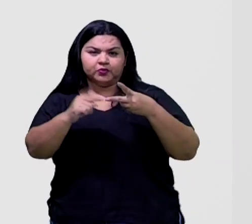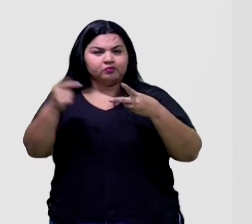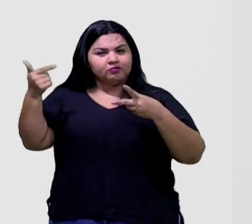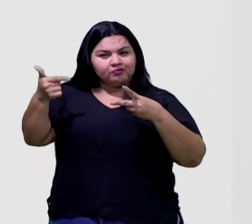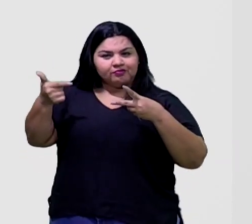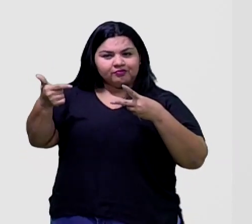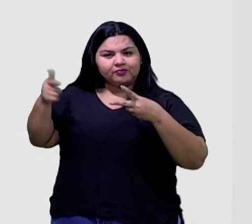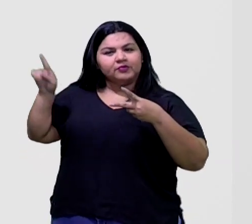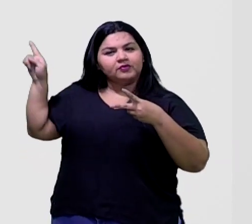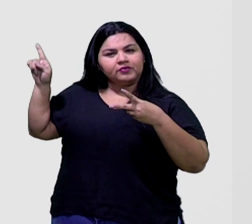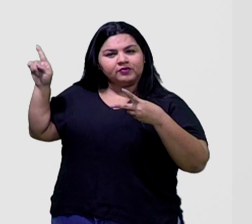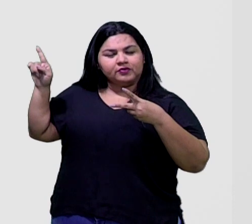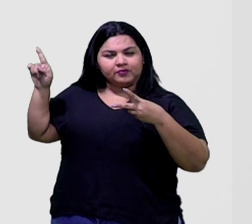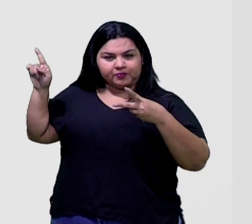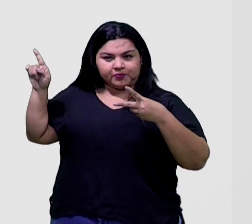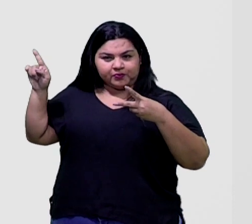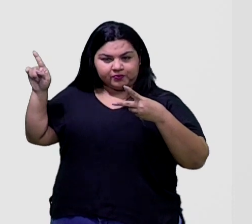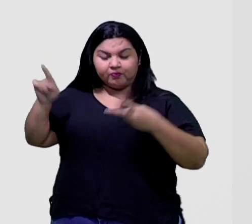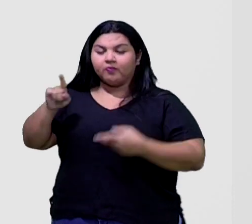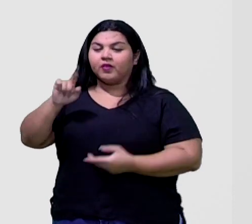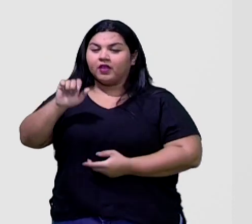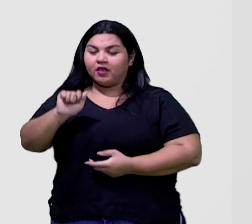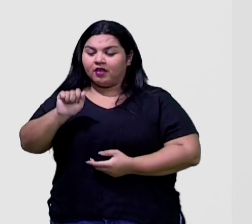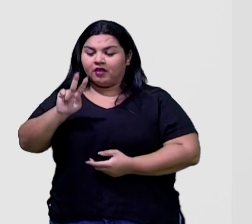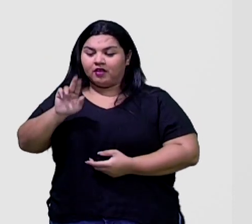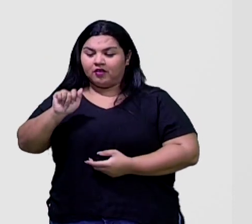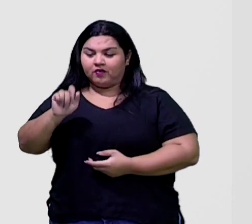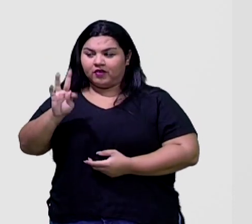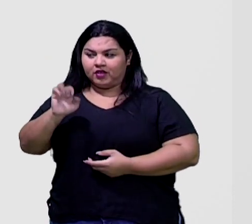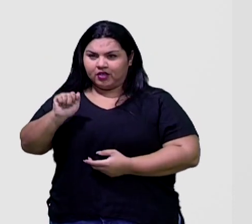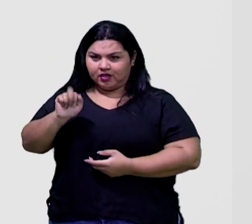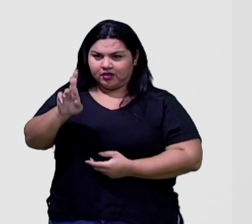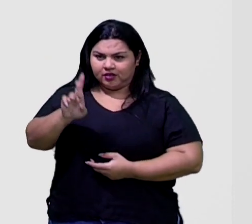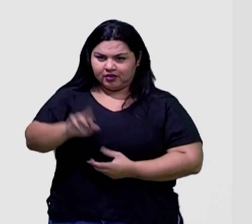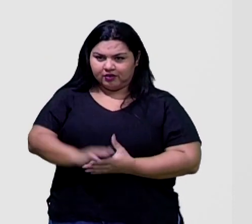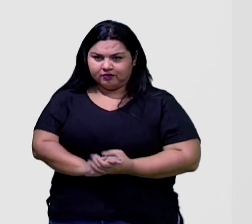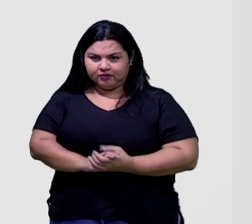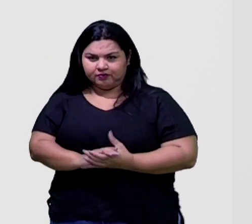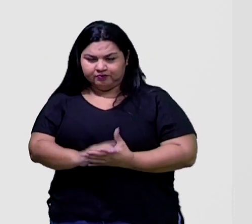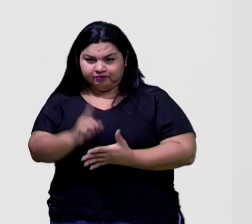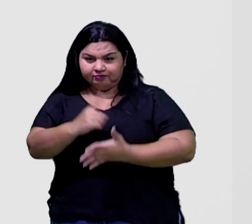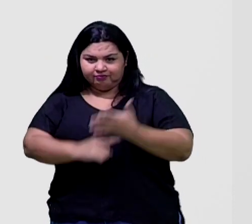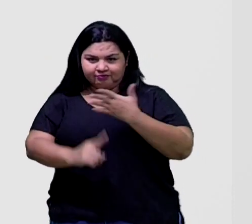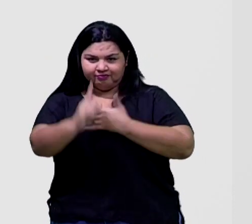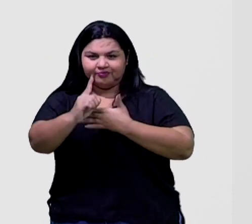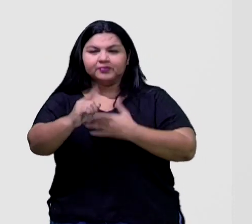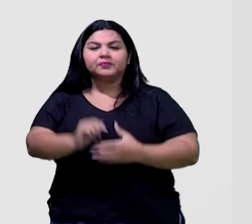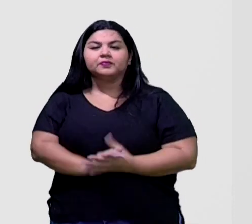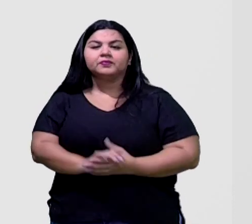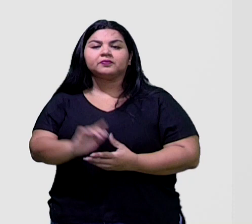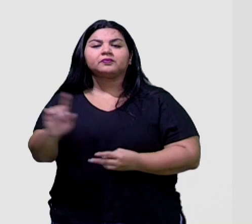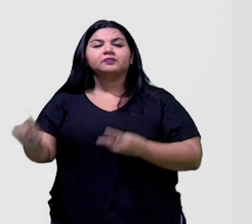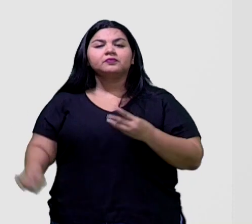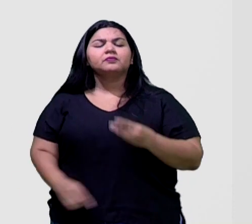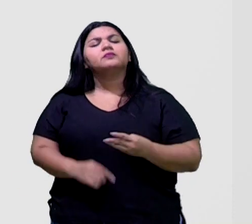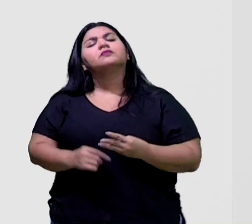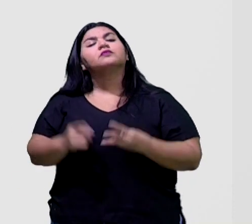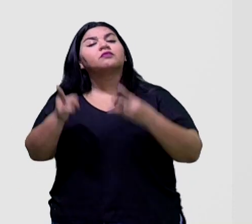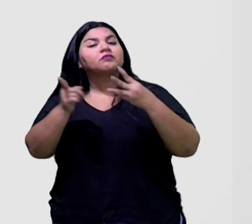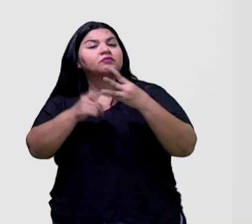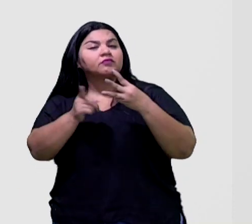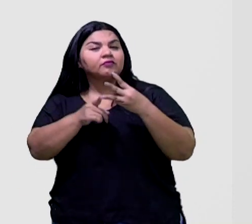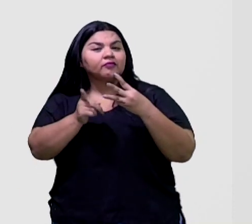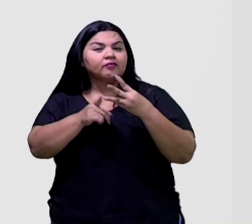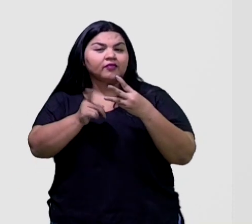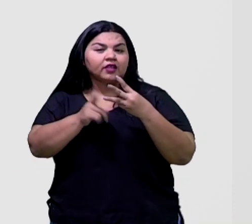filme, olha só, Avatar, como vocês estão vendo aí o cartaz na nossa imagem, não é? E a gente